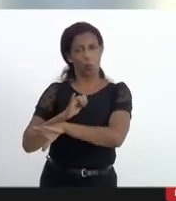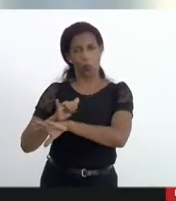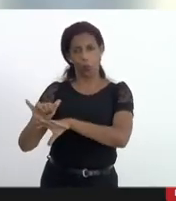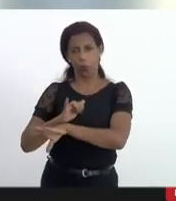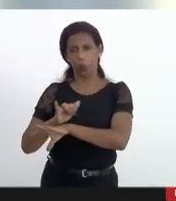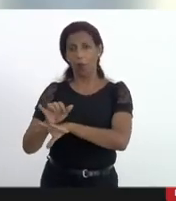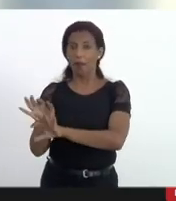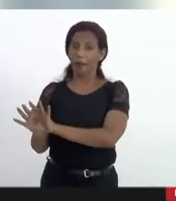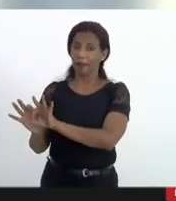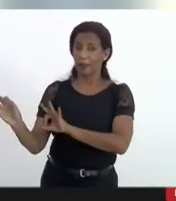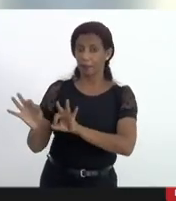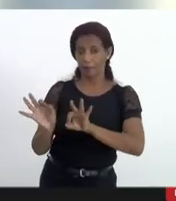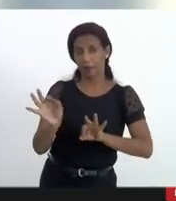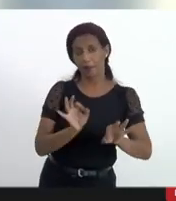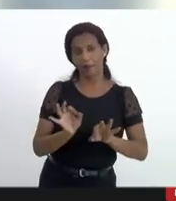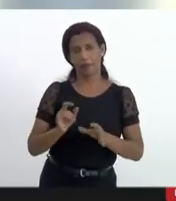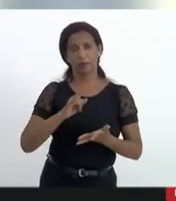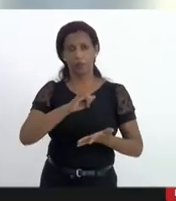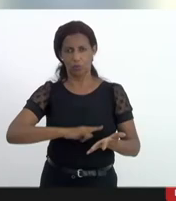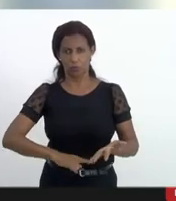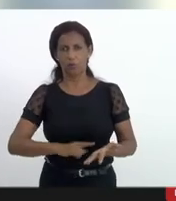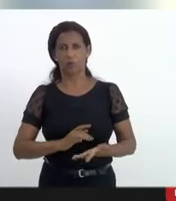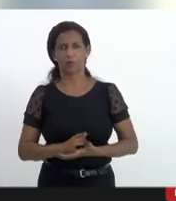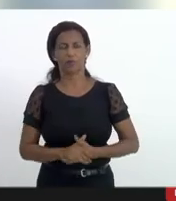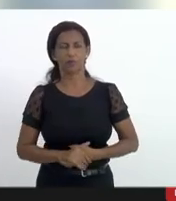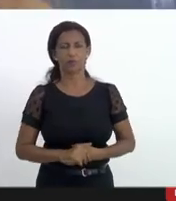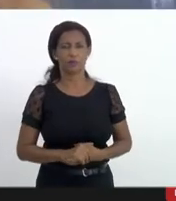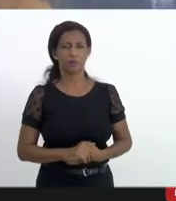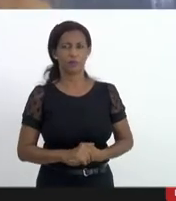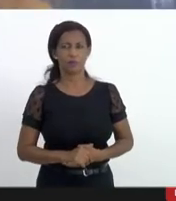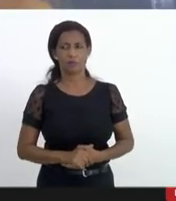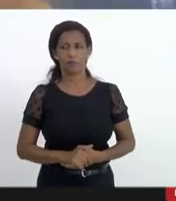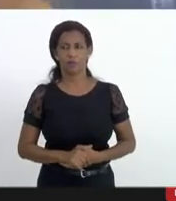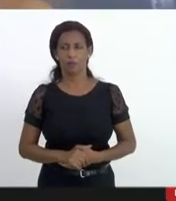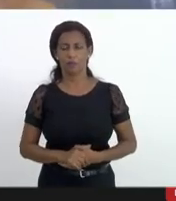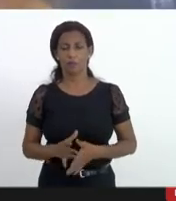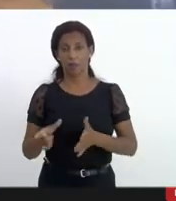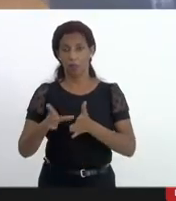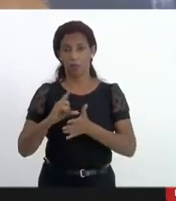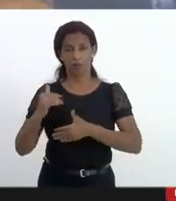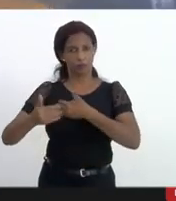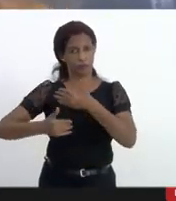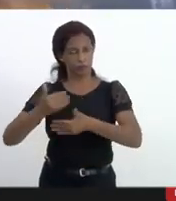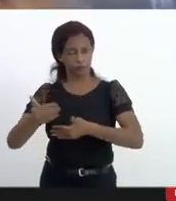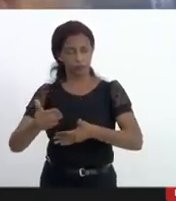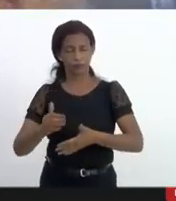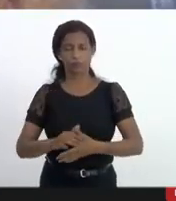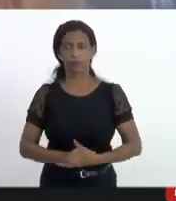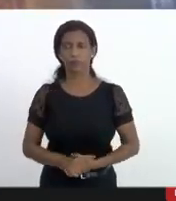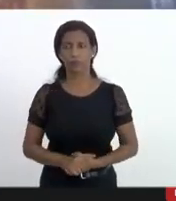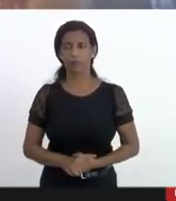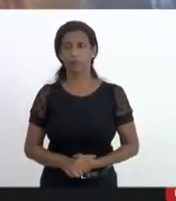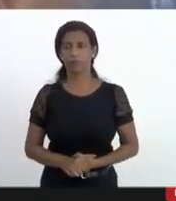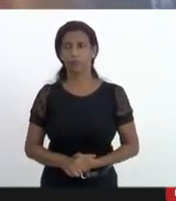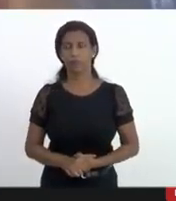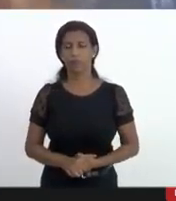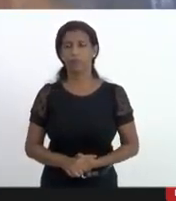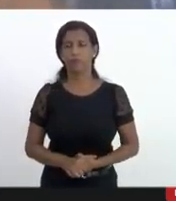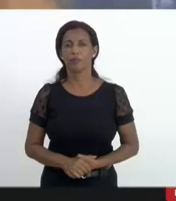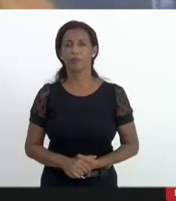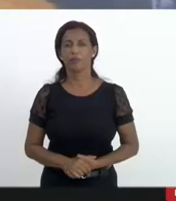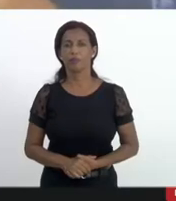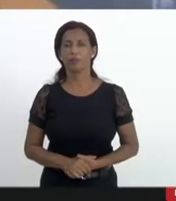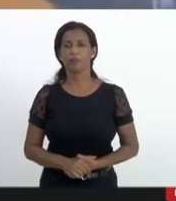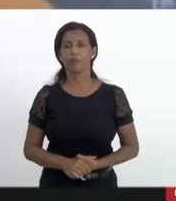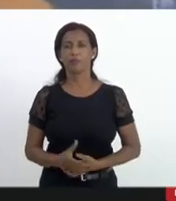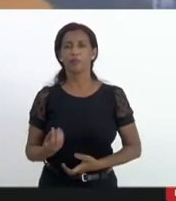dessa matéria sim antes de proceder aqui com a última pergunta para o Coronel Blas registro